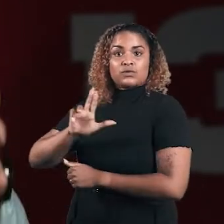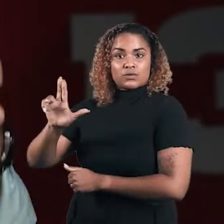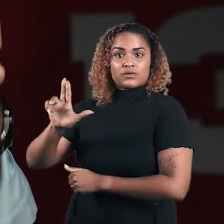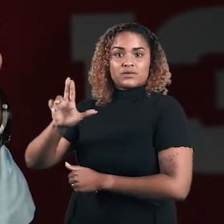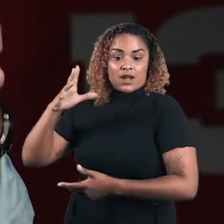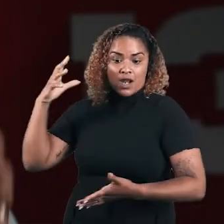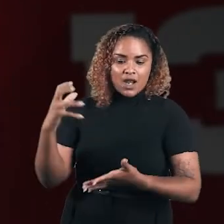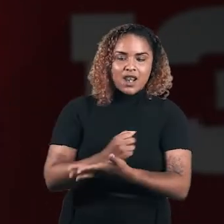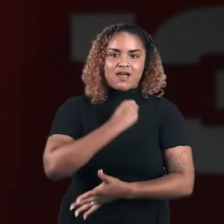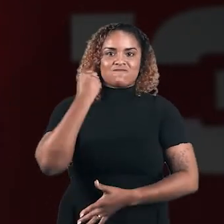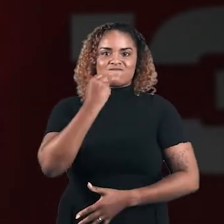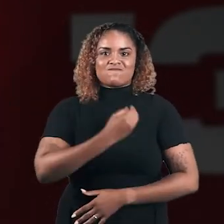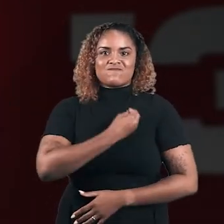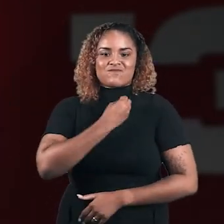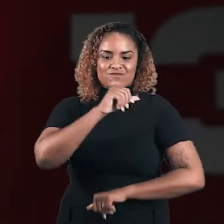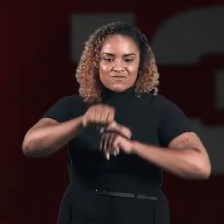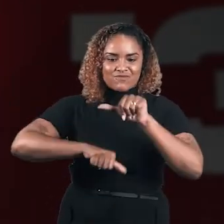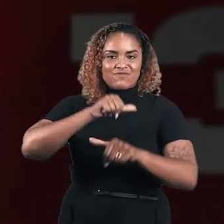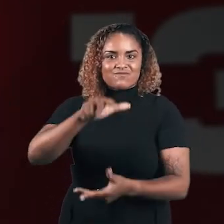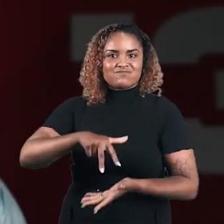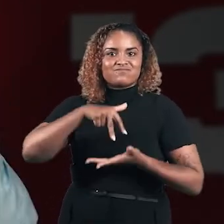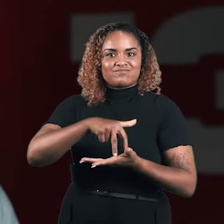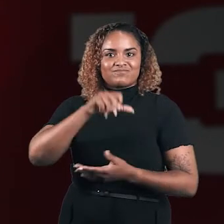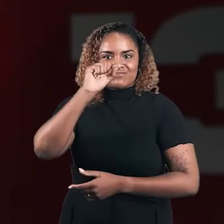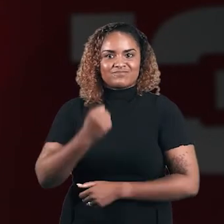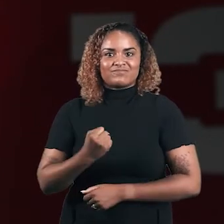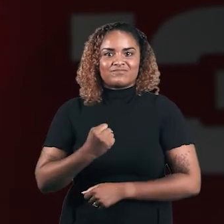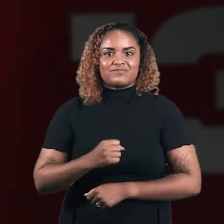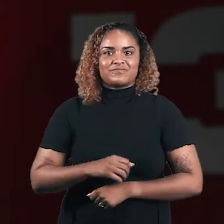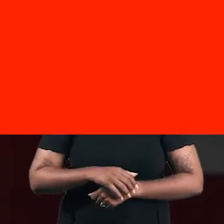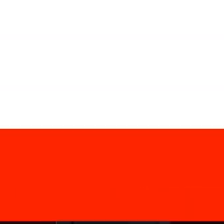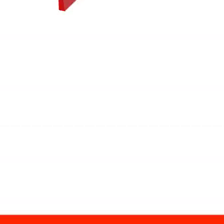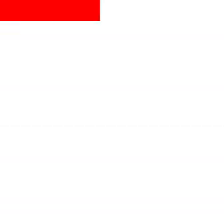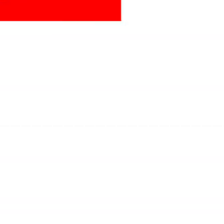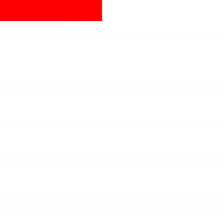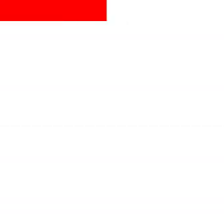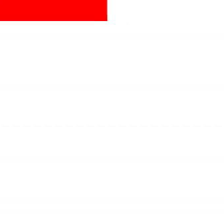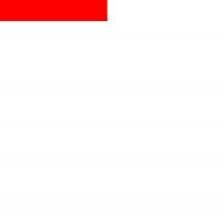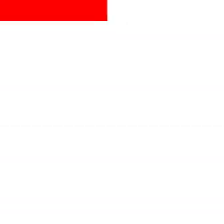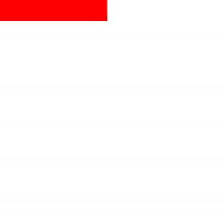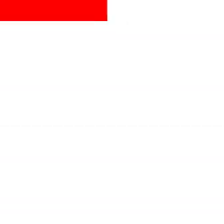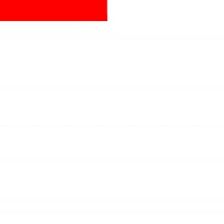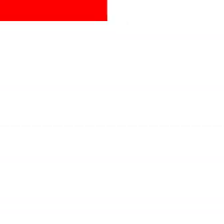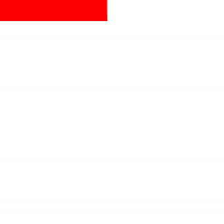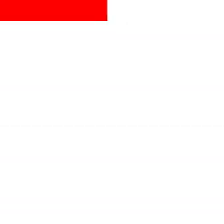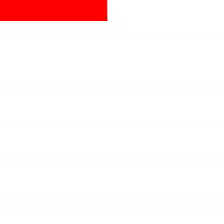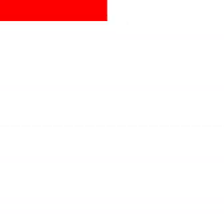vamos salvar mais vidas e botar Sergipe pra frente. Vote no time de Lula. Vote Rogério 13. Justine.